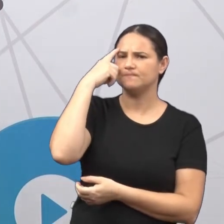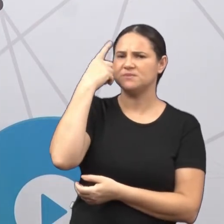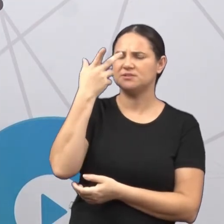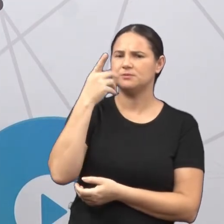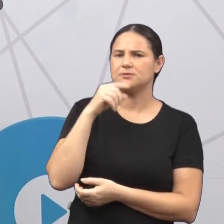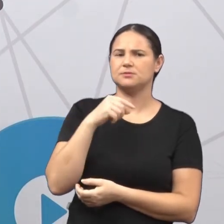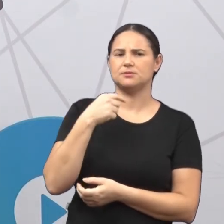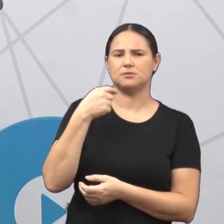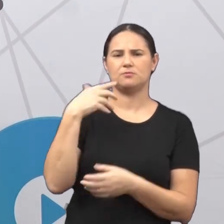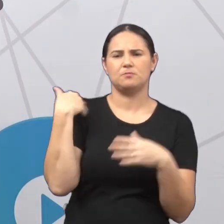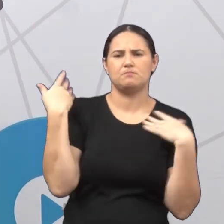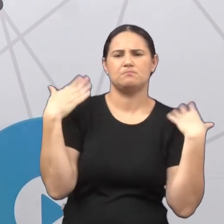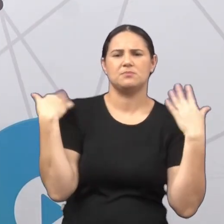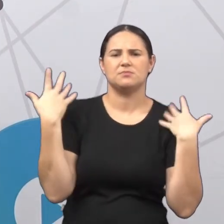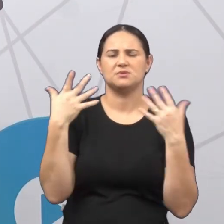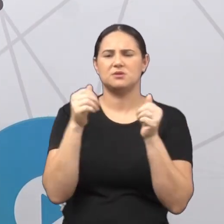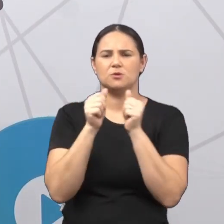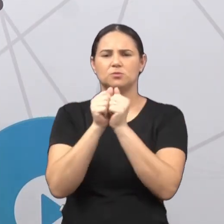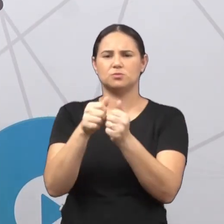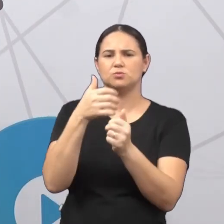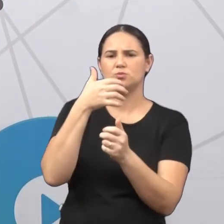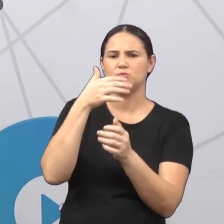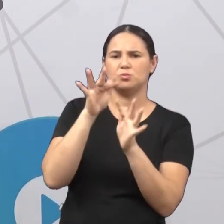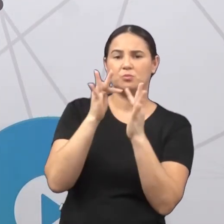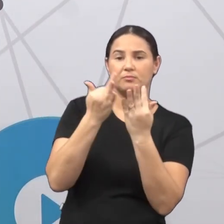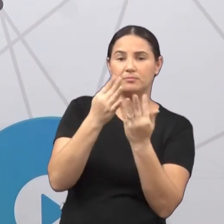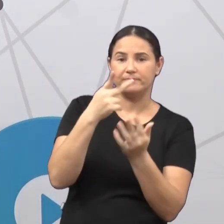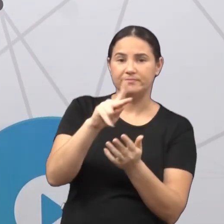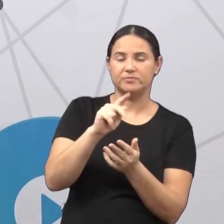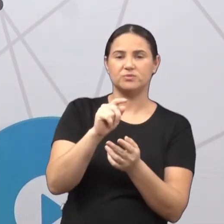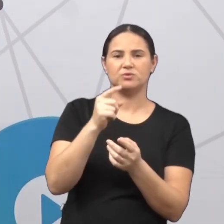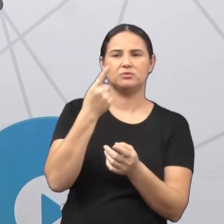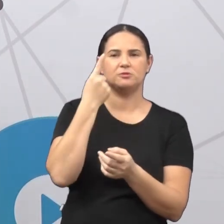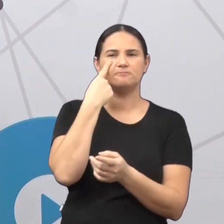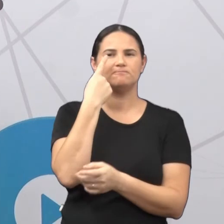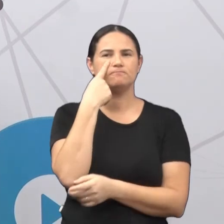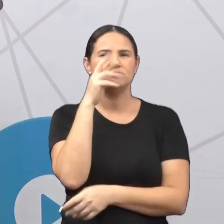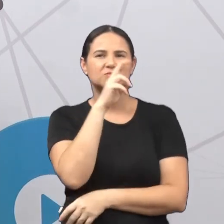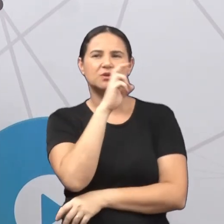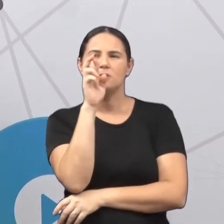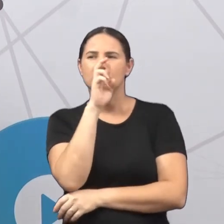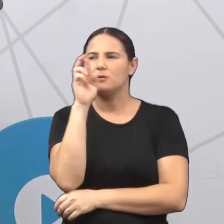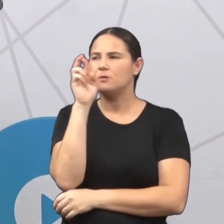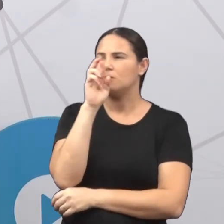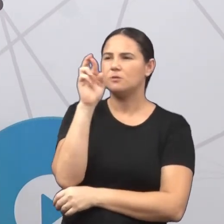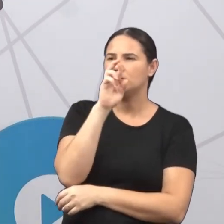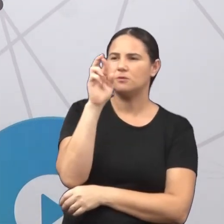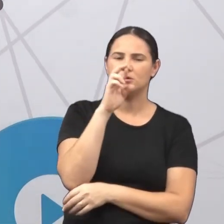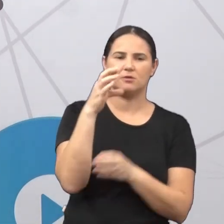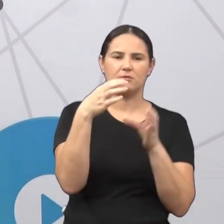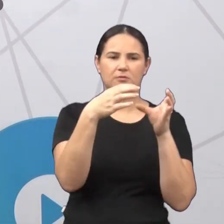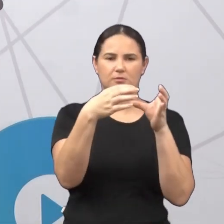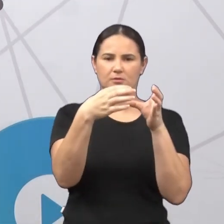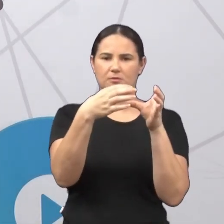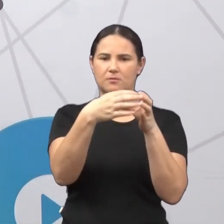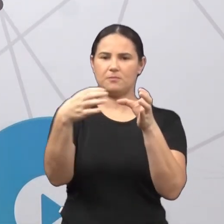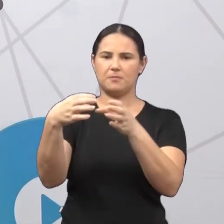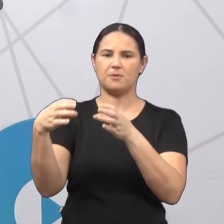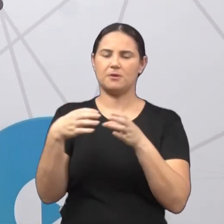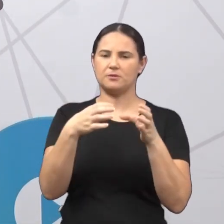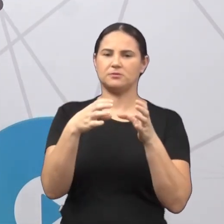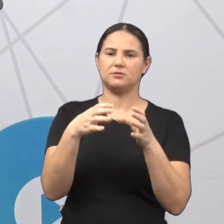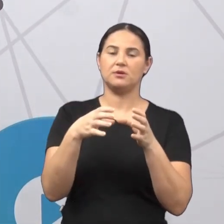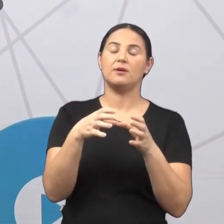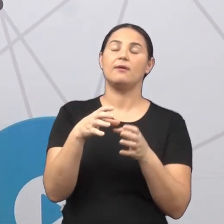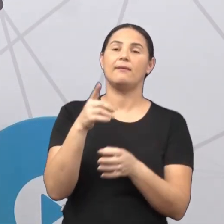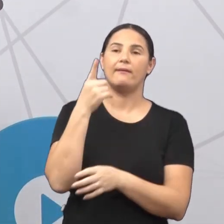papai, para ir no supermercado, para fazer alguma coisa, você vai observar bem direitinho. Ah, o meu bairro, ele